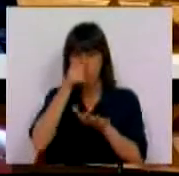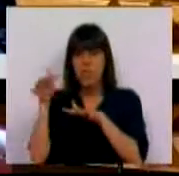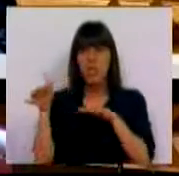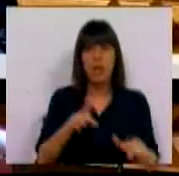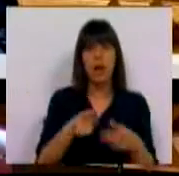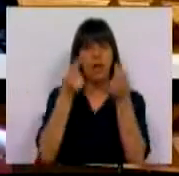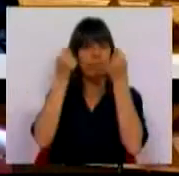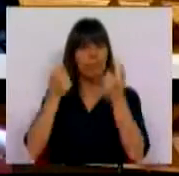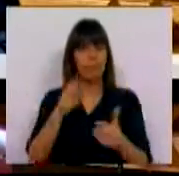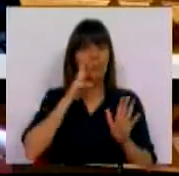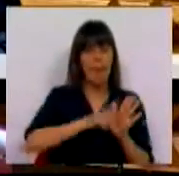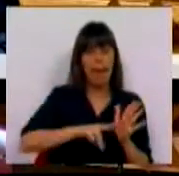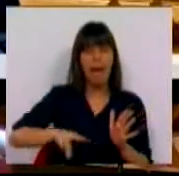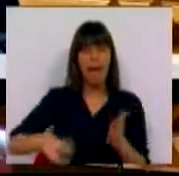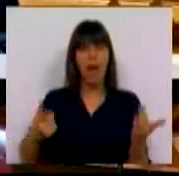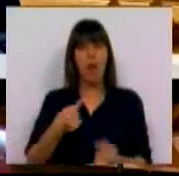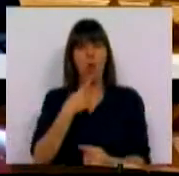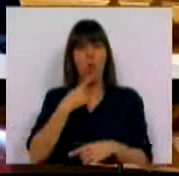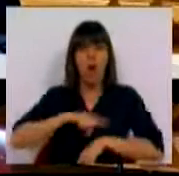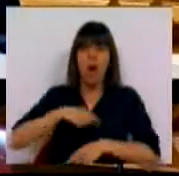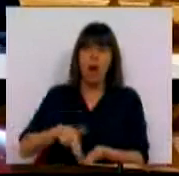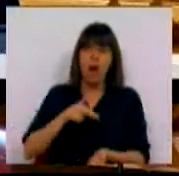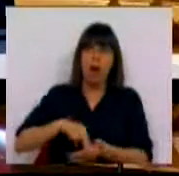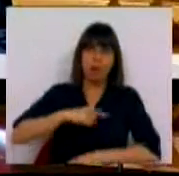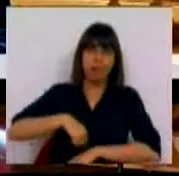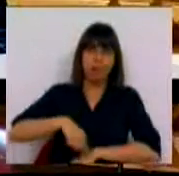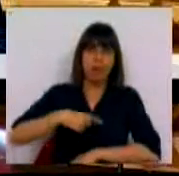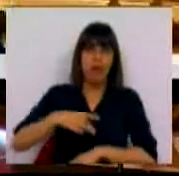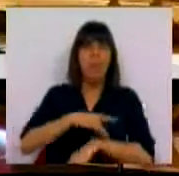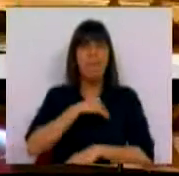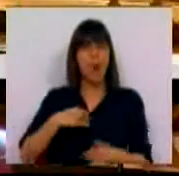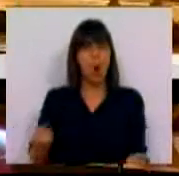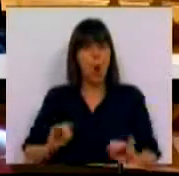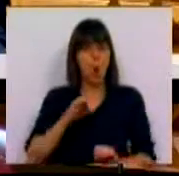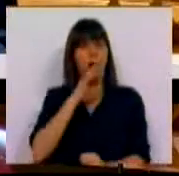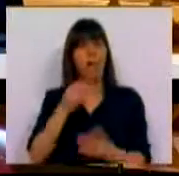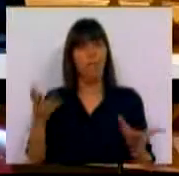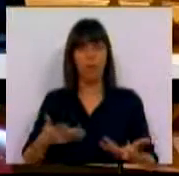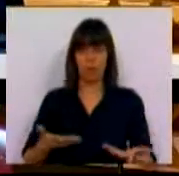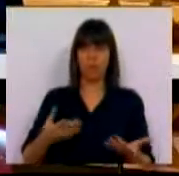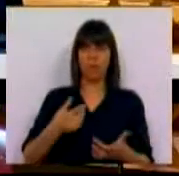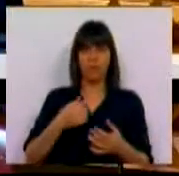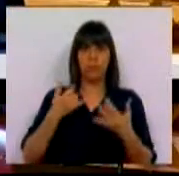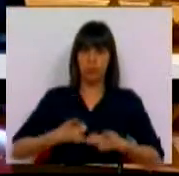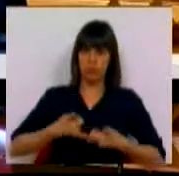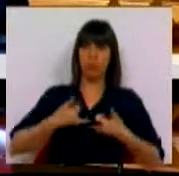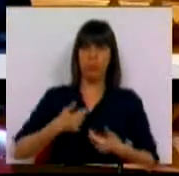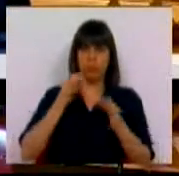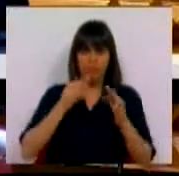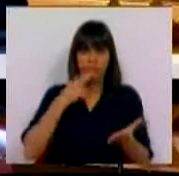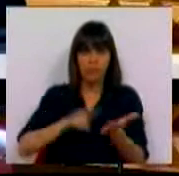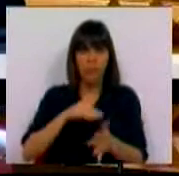vimos a escassez de camas, excessos no tempo de espera, a falta de médicos de família, a gritante falta de médicos de família.